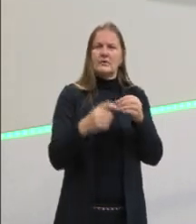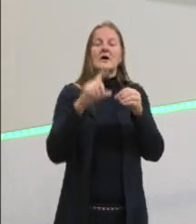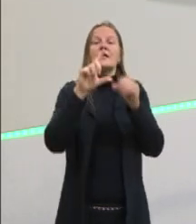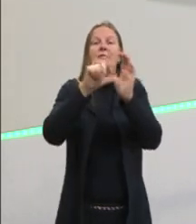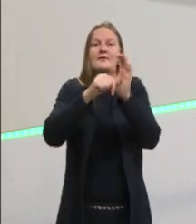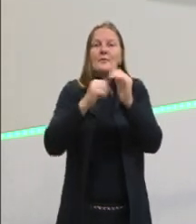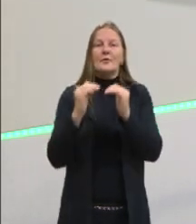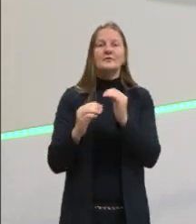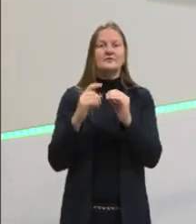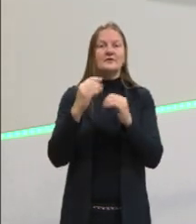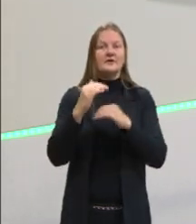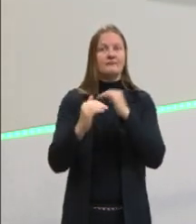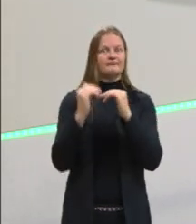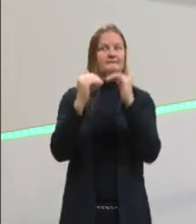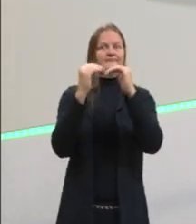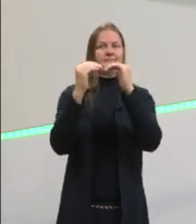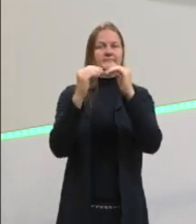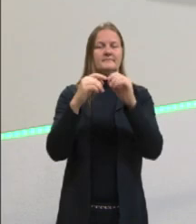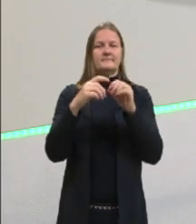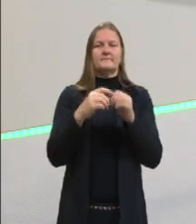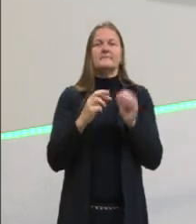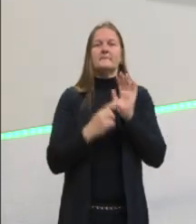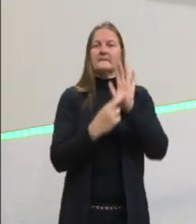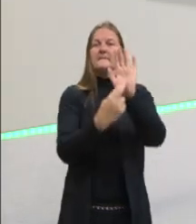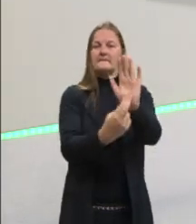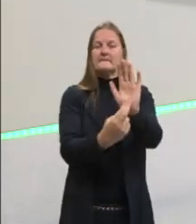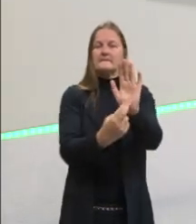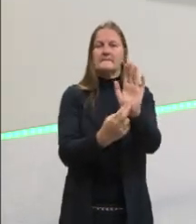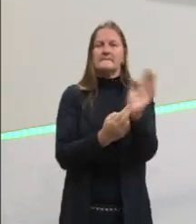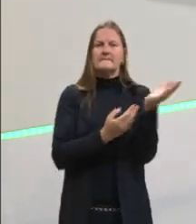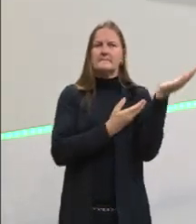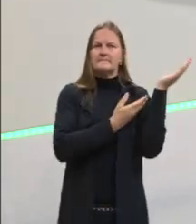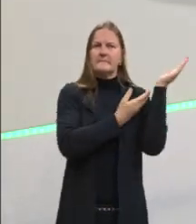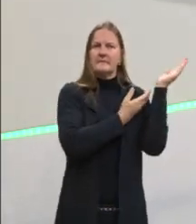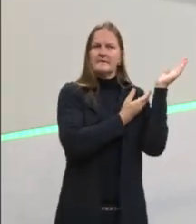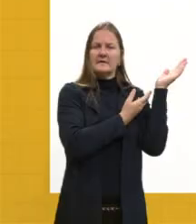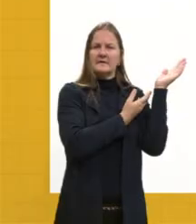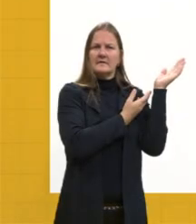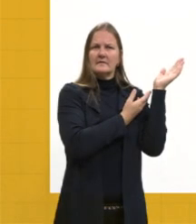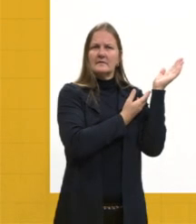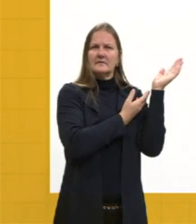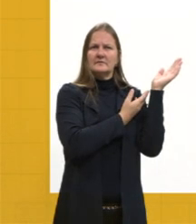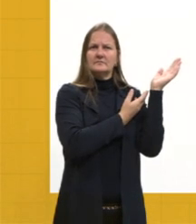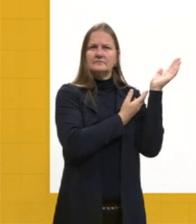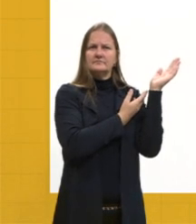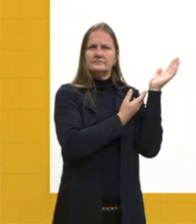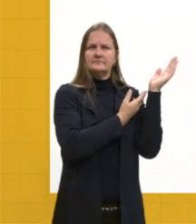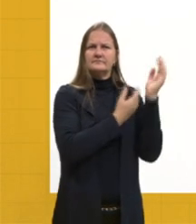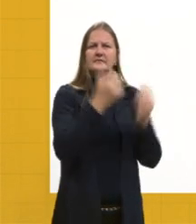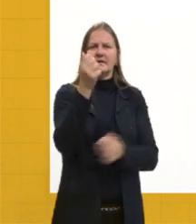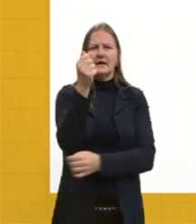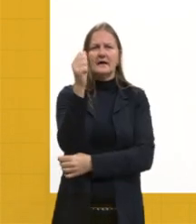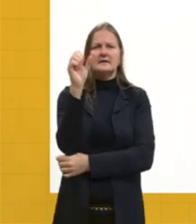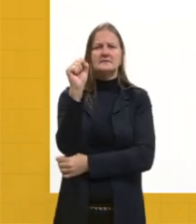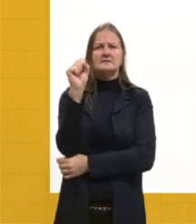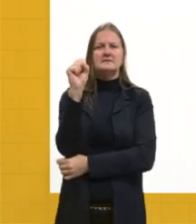adultos, tá? Um exemplo de representantes desse subfilo são as assídias. As assídias,